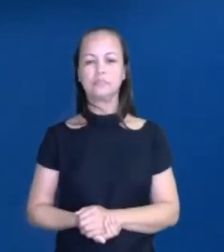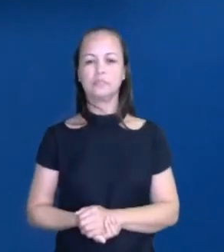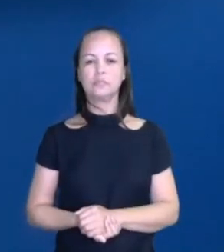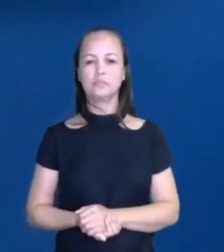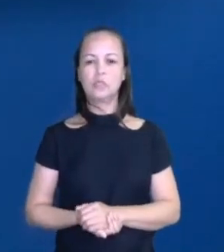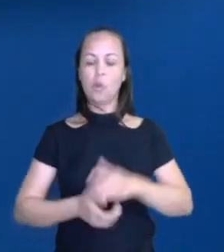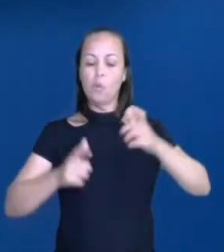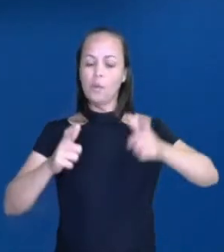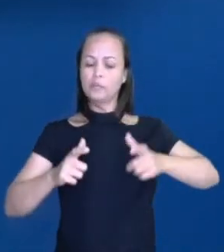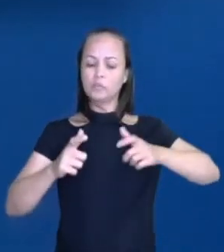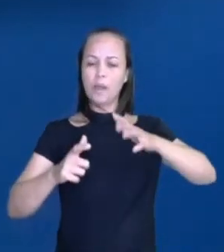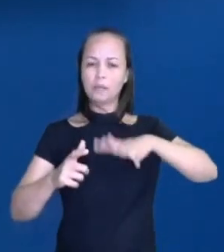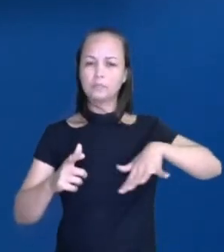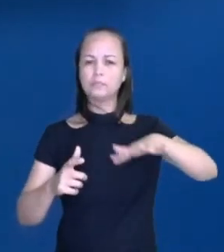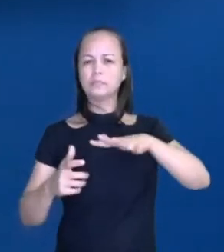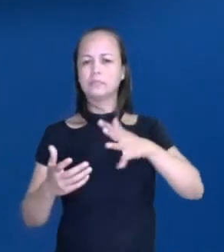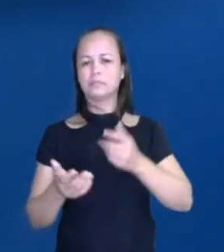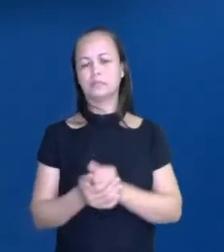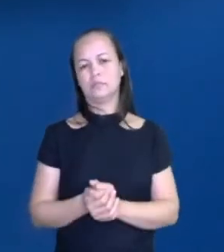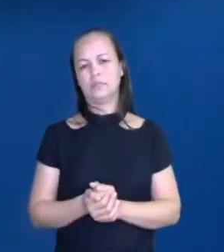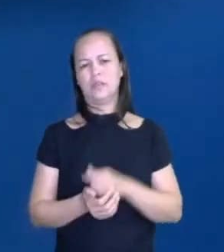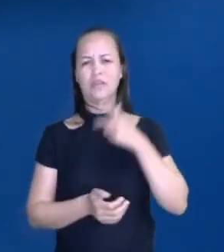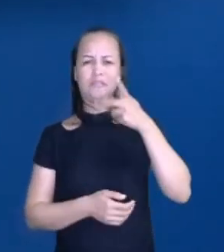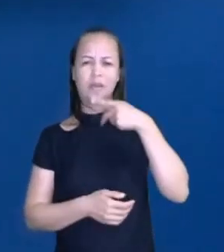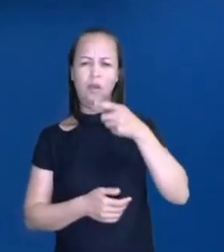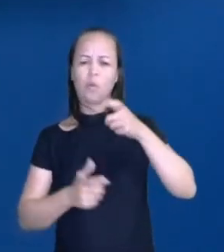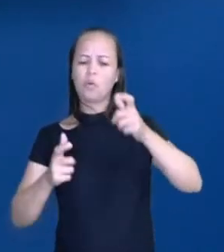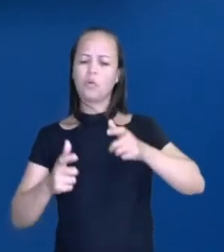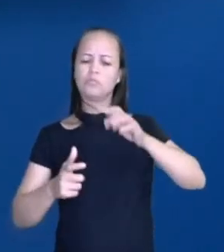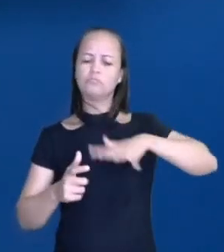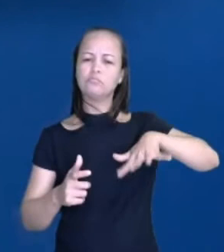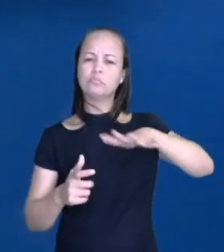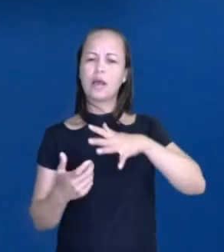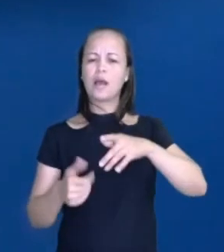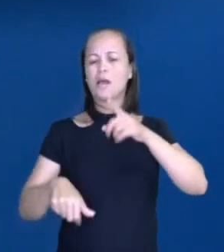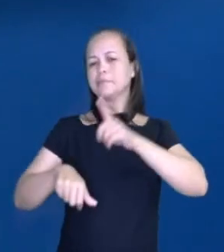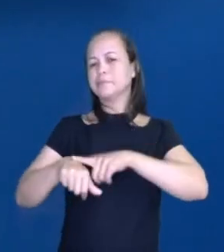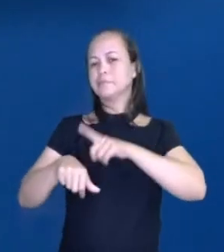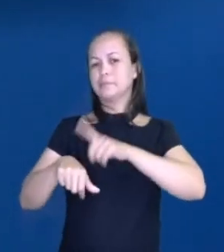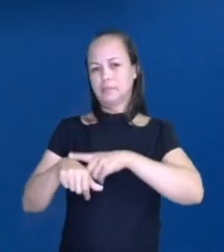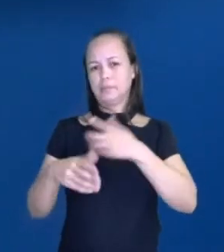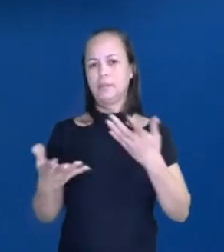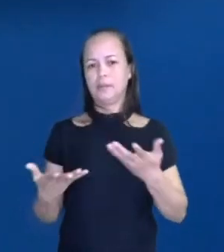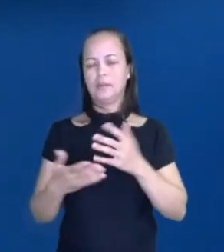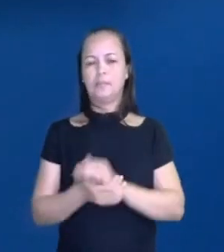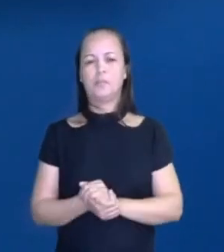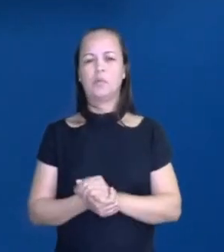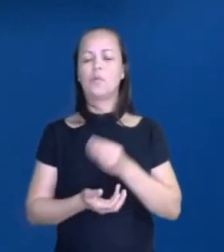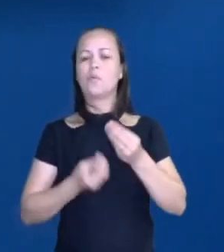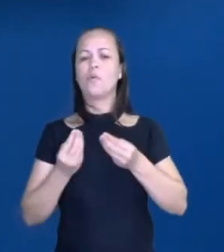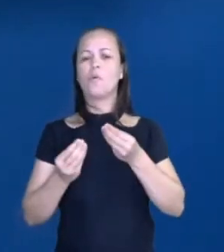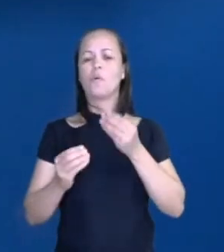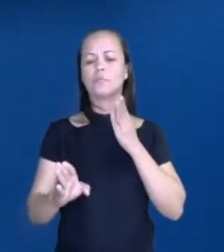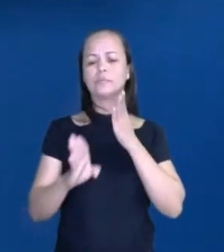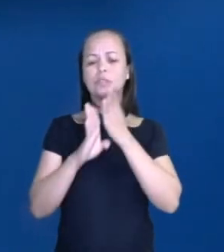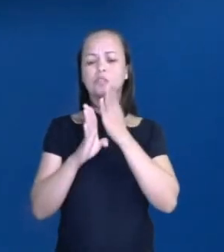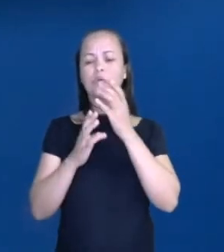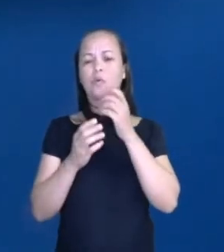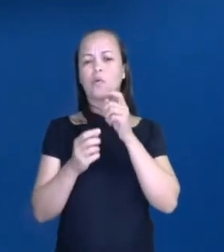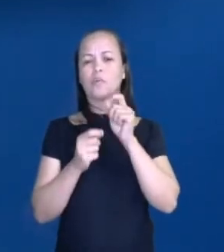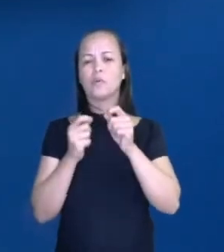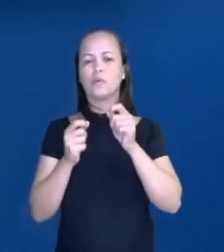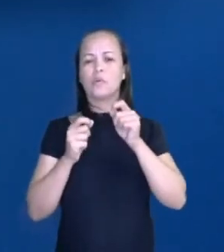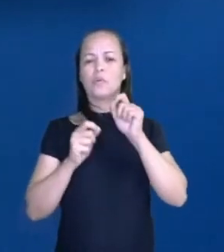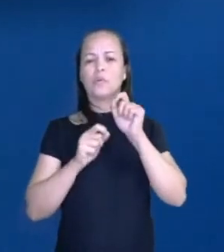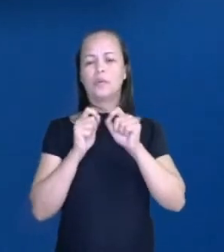o espaço. Se a gente falou tanto em espaço, falou tanto em tempo, como é que a gente descobre? O que é o espaço